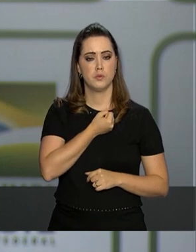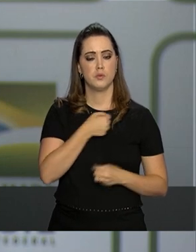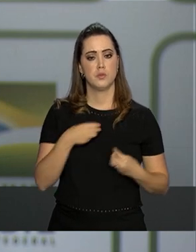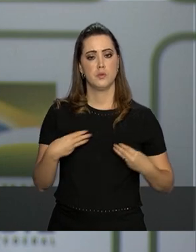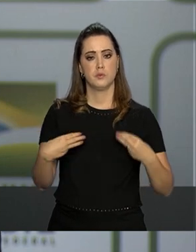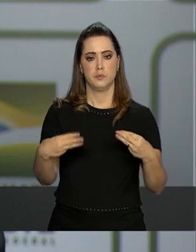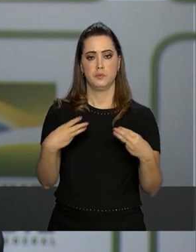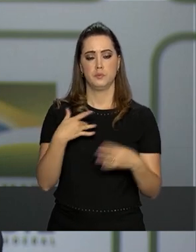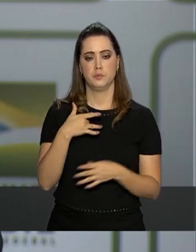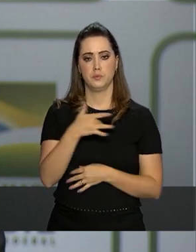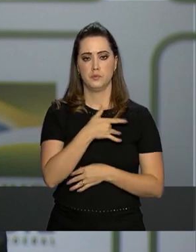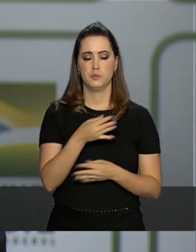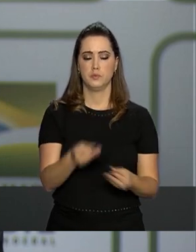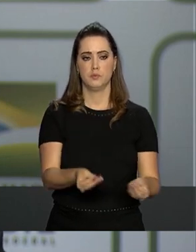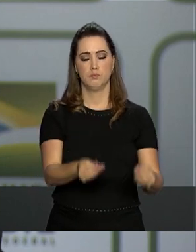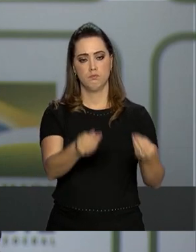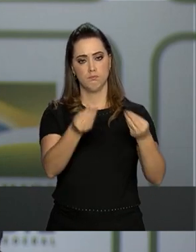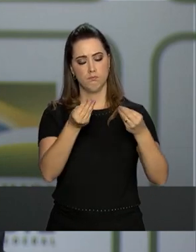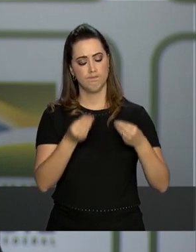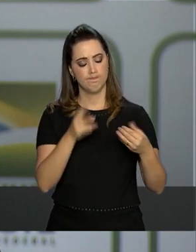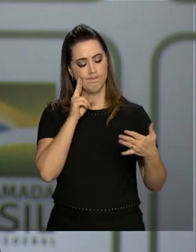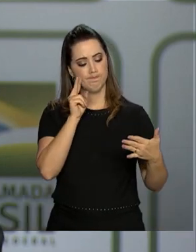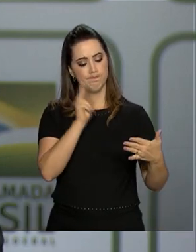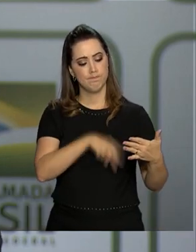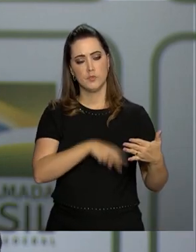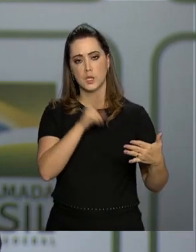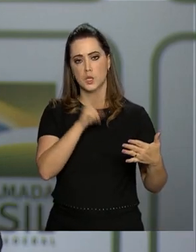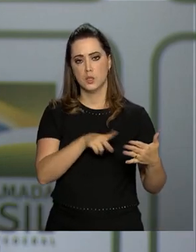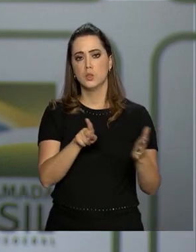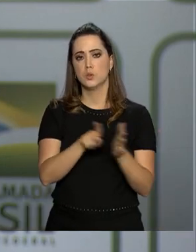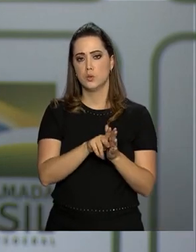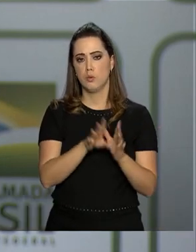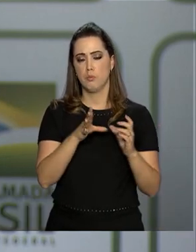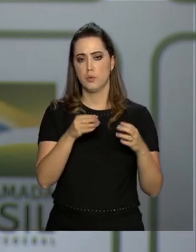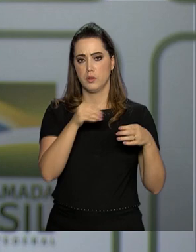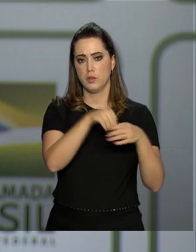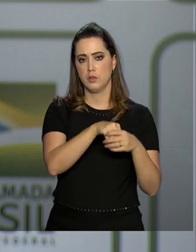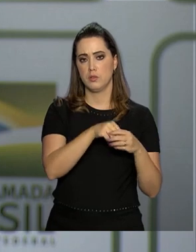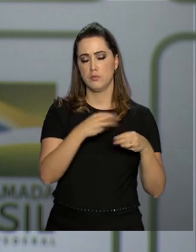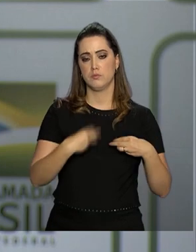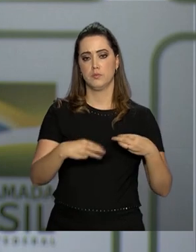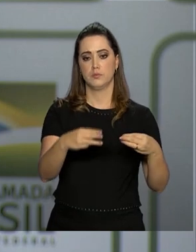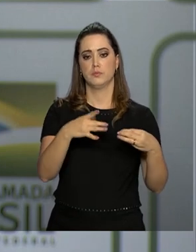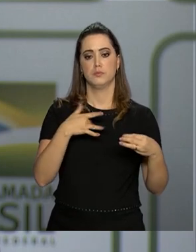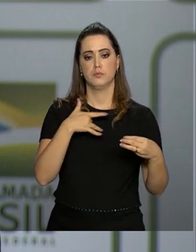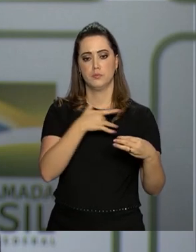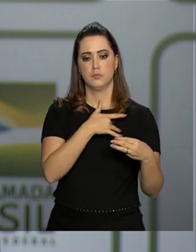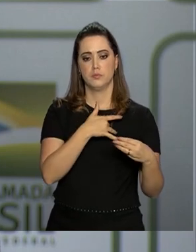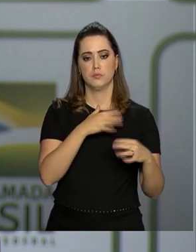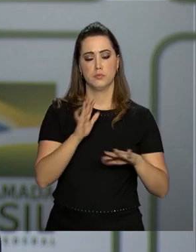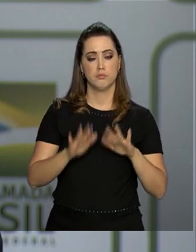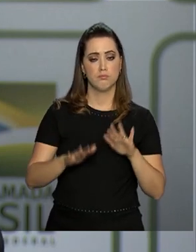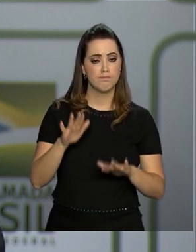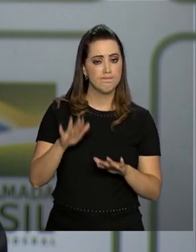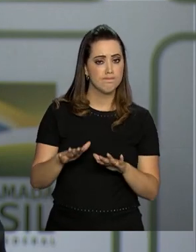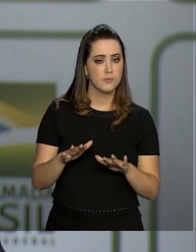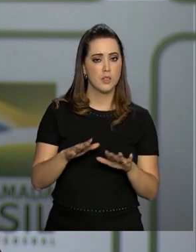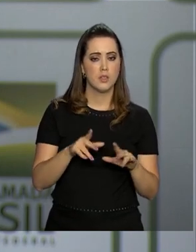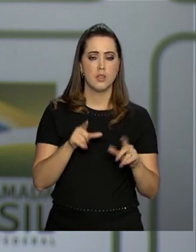Ministério da Saúde que vem observando no seu observatório de saúde alguma